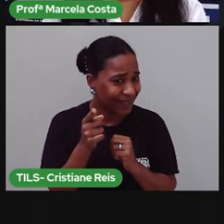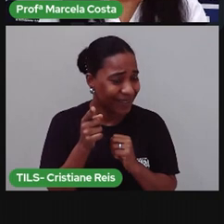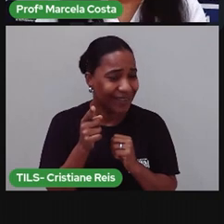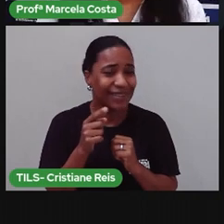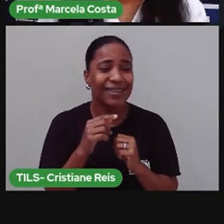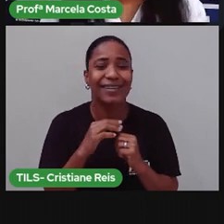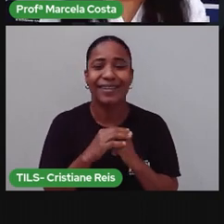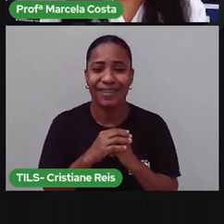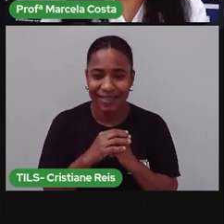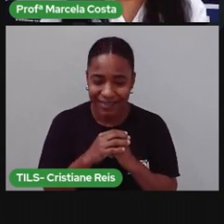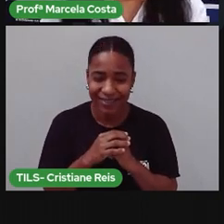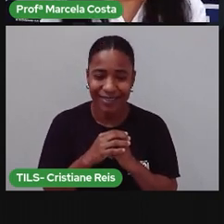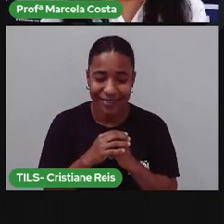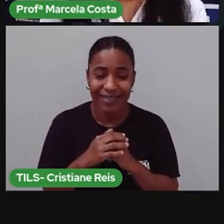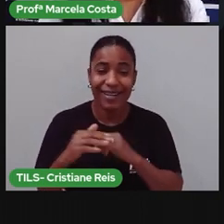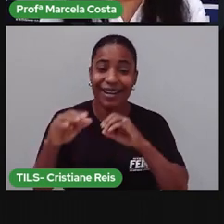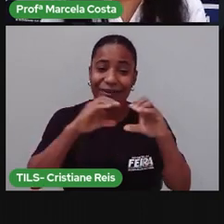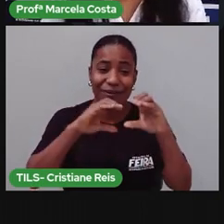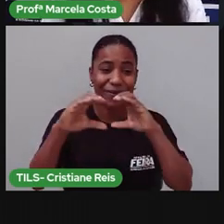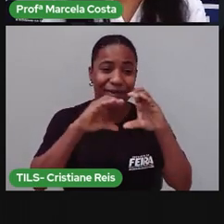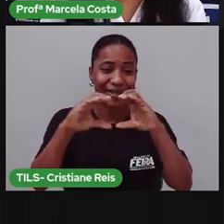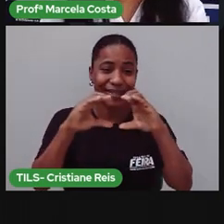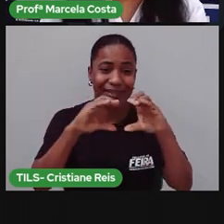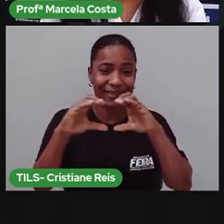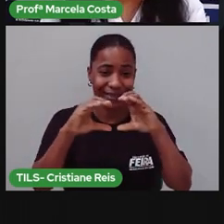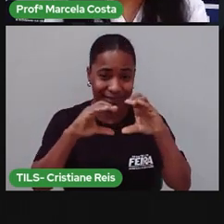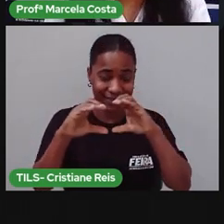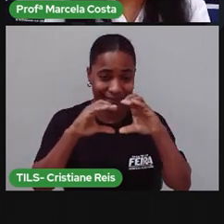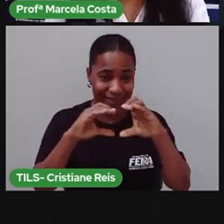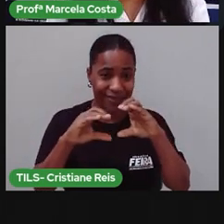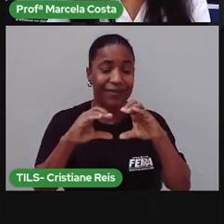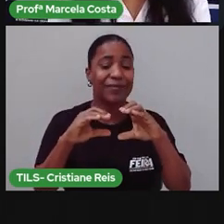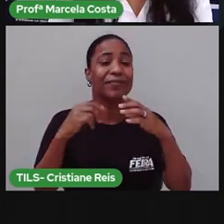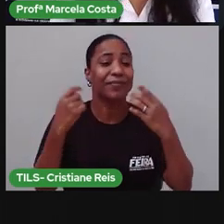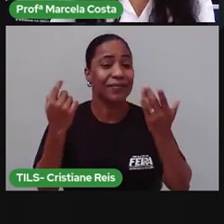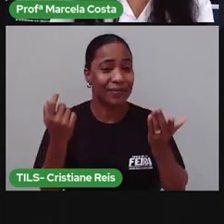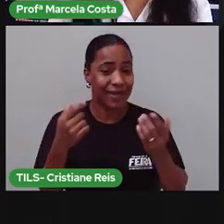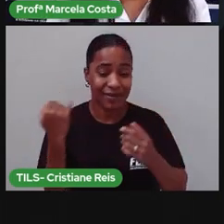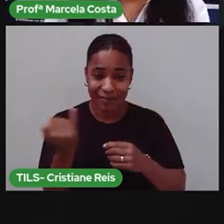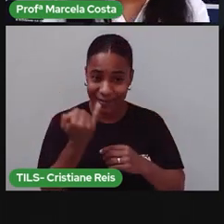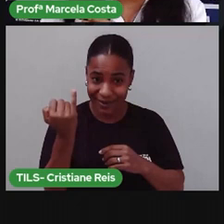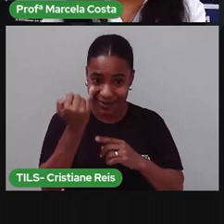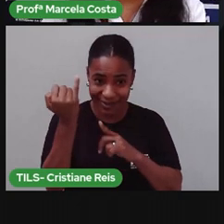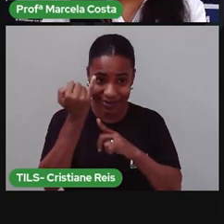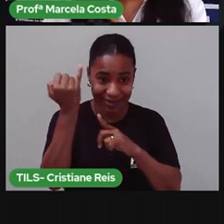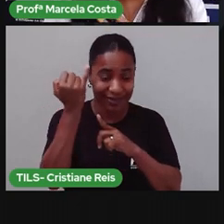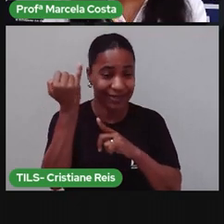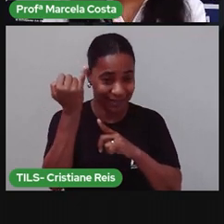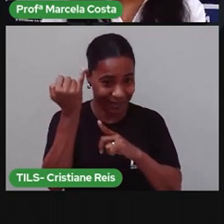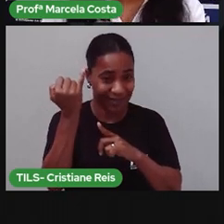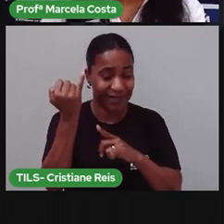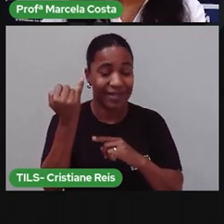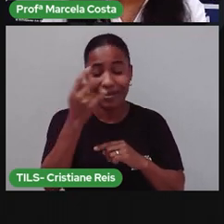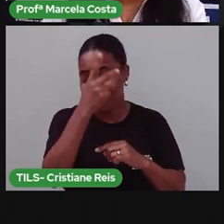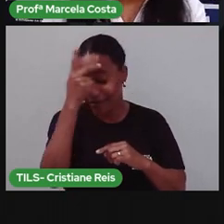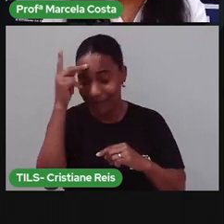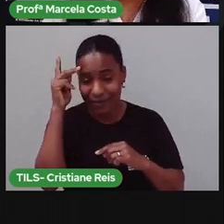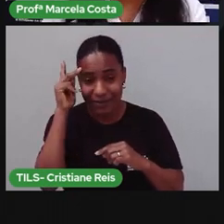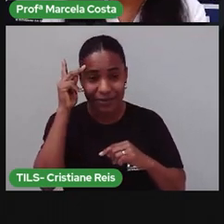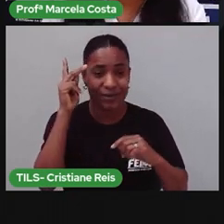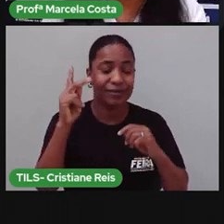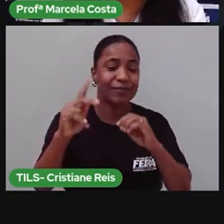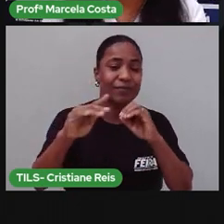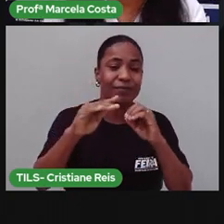A função da comunicação é justamente que as pessoas, elas possam